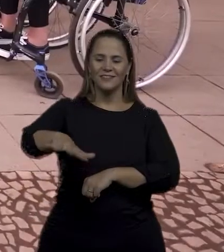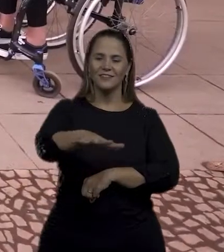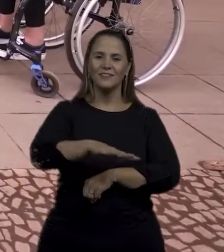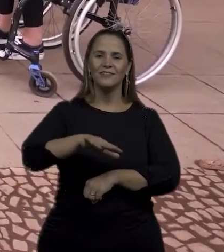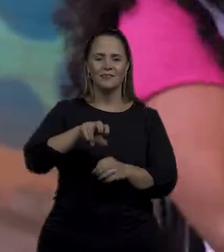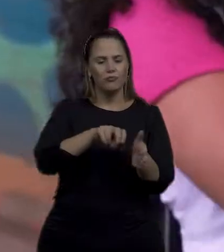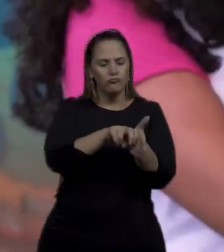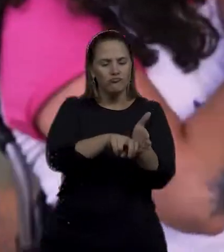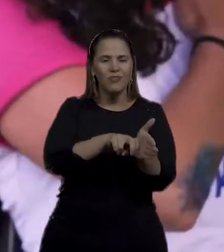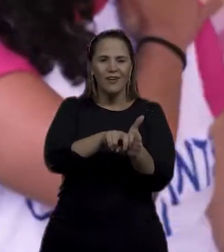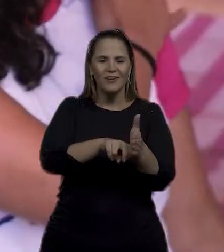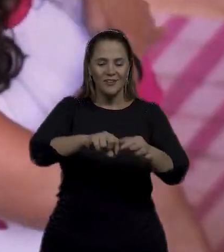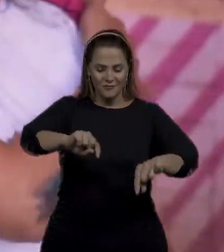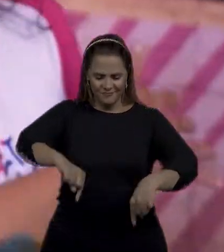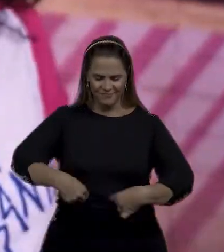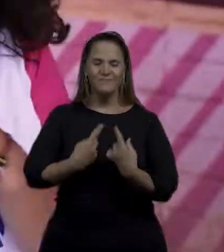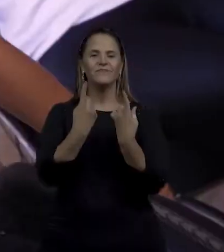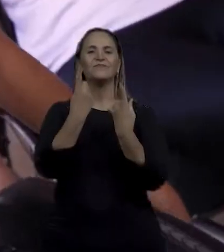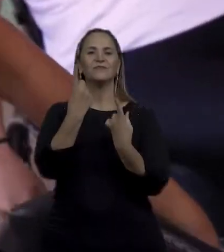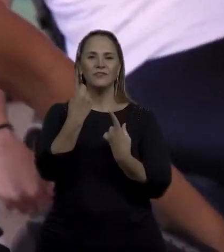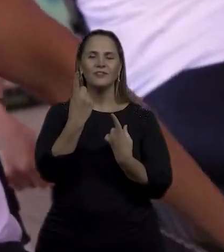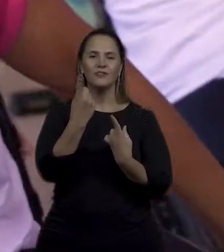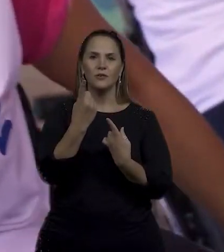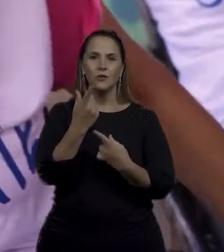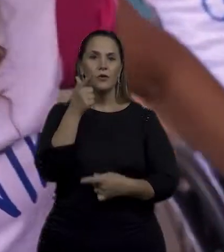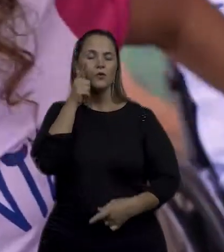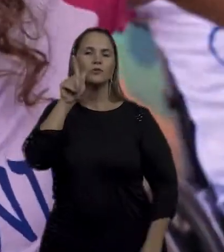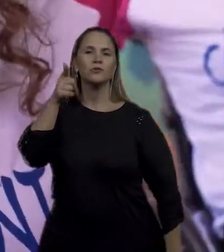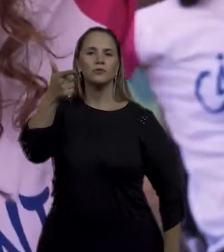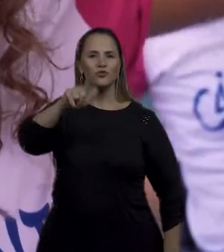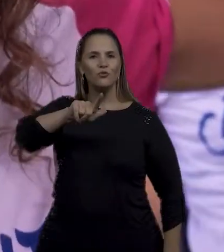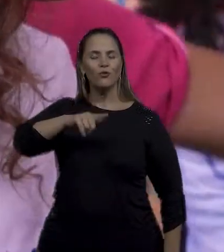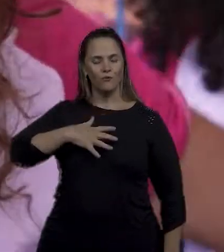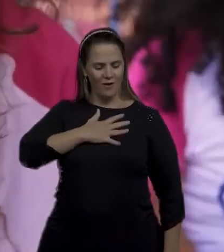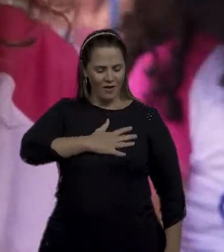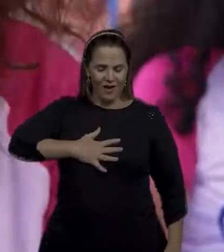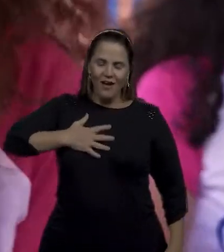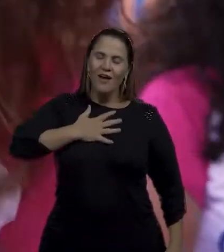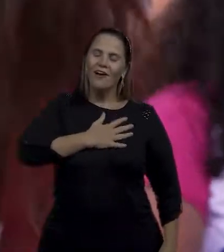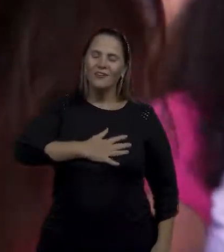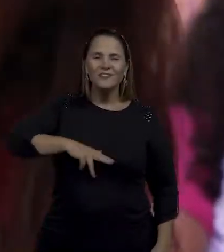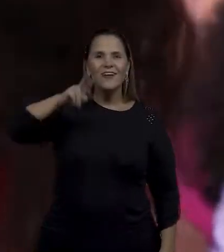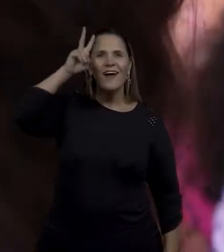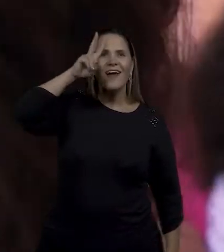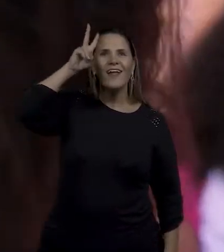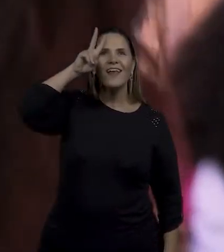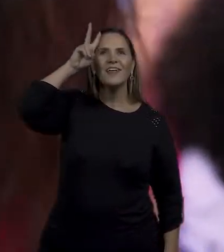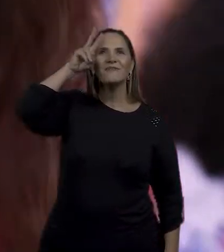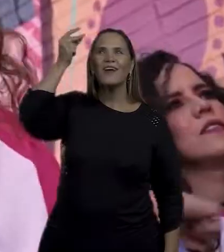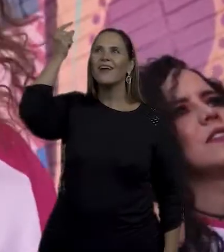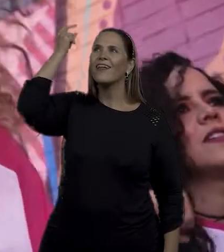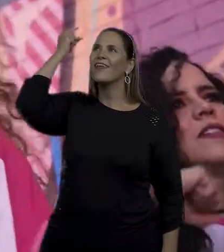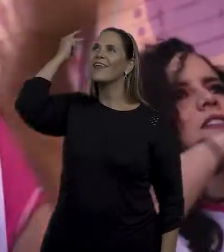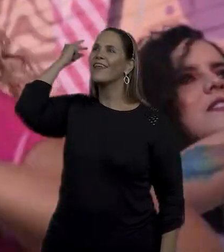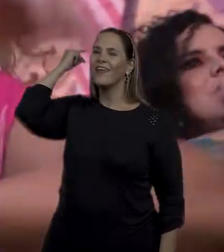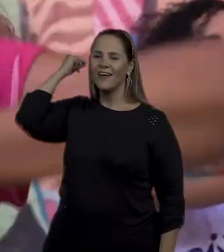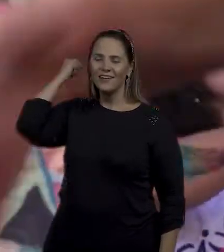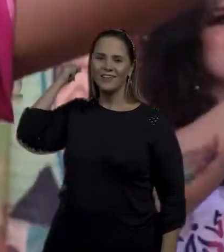coreografias e consegui de novo ter esse prazer na dança, eu me reconectei com a minha alma. Eu